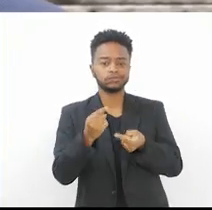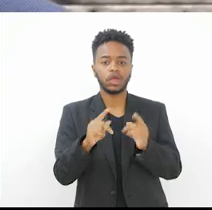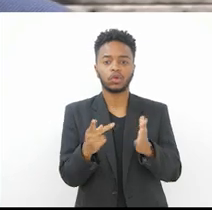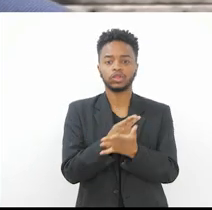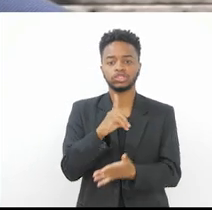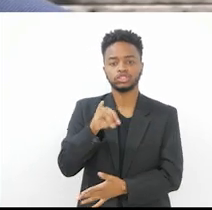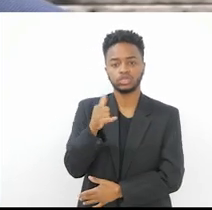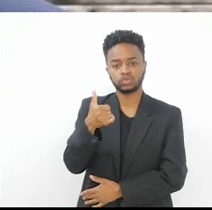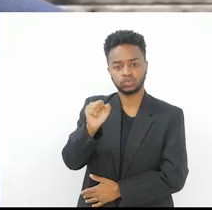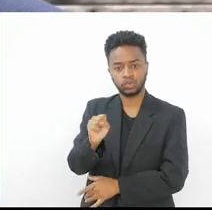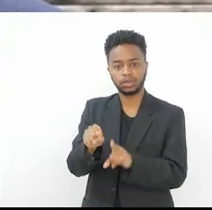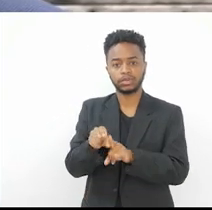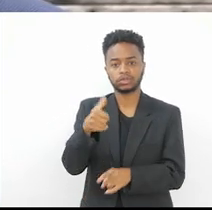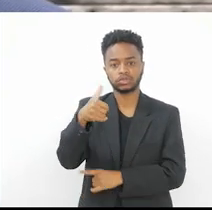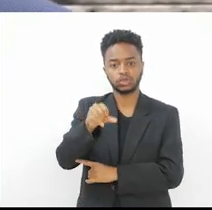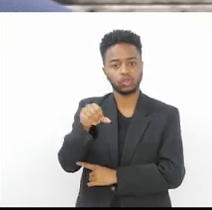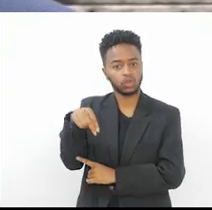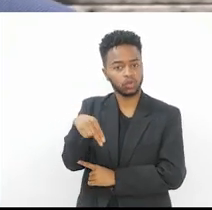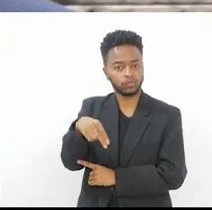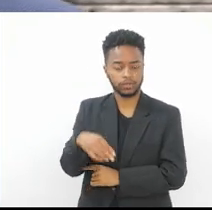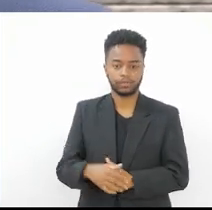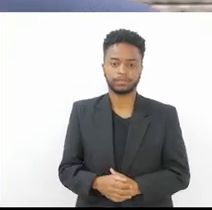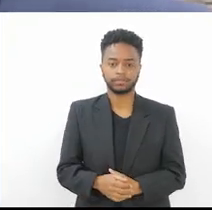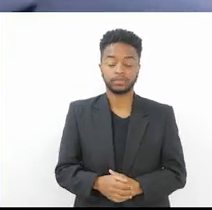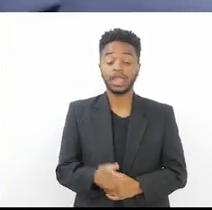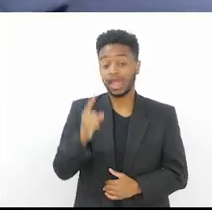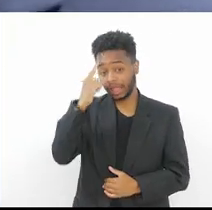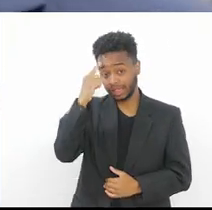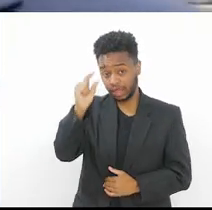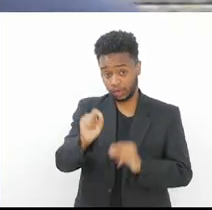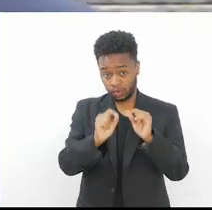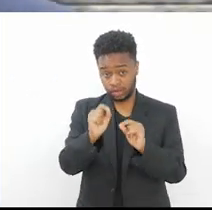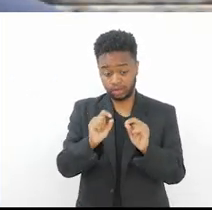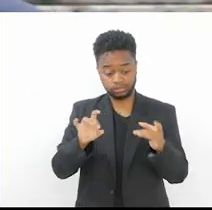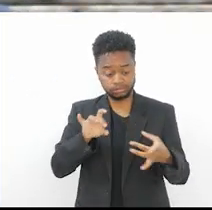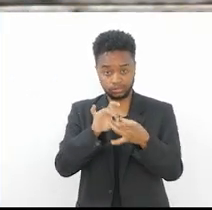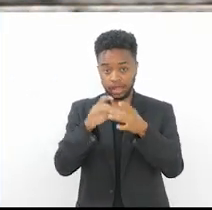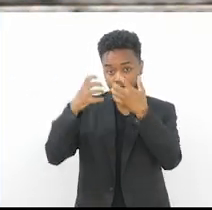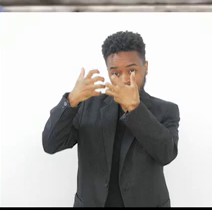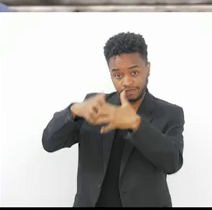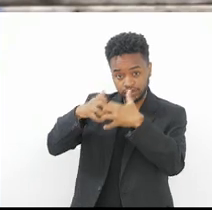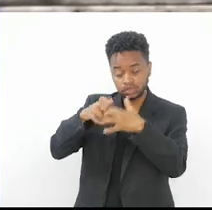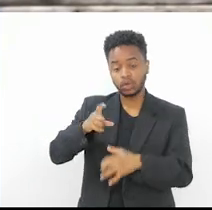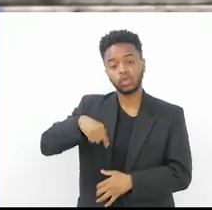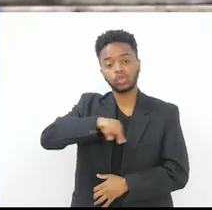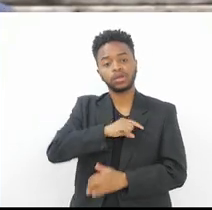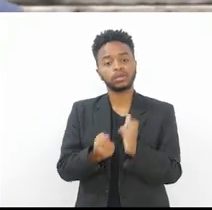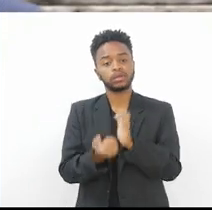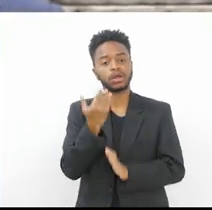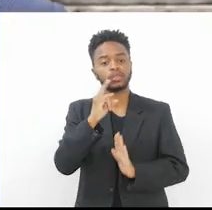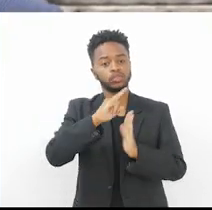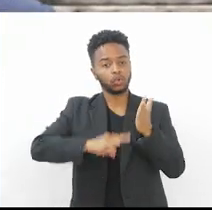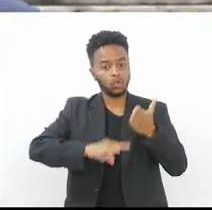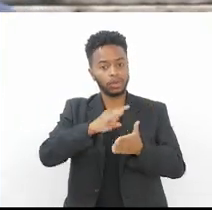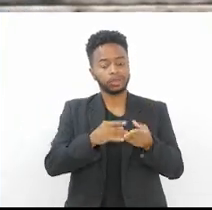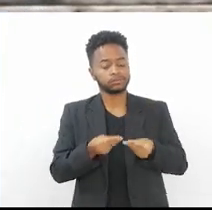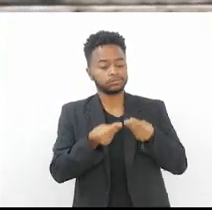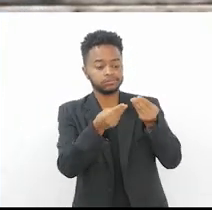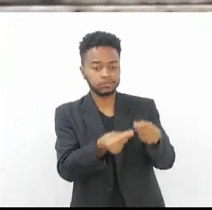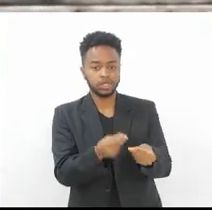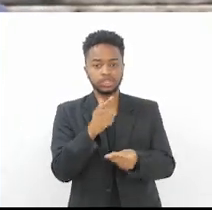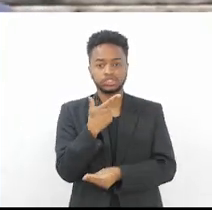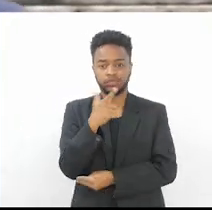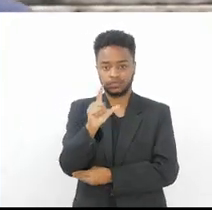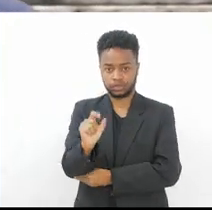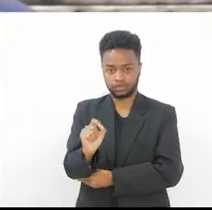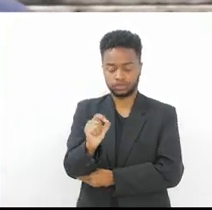esse debate que acontece no dia 18 e 19 de novembro? A ideia é, através dessas reflexões, a gente criar um documento e esse documento será